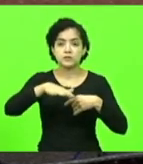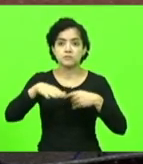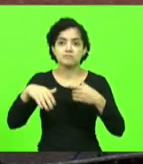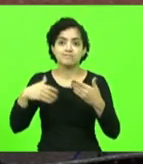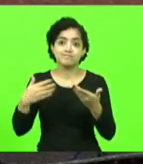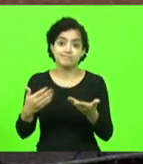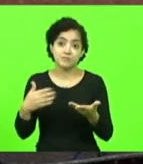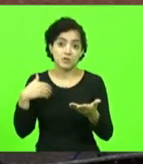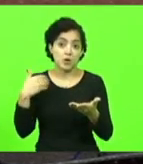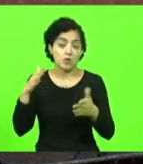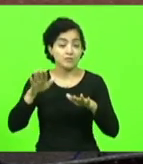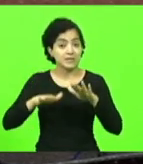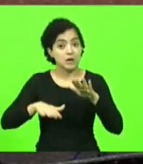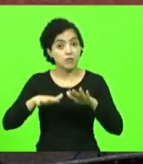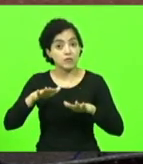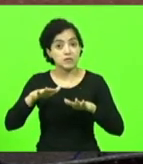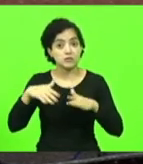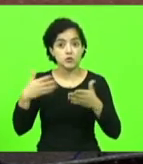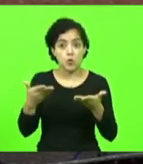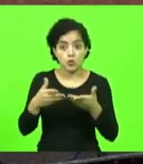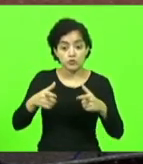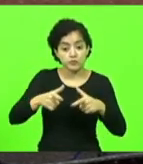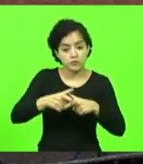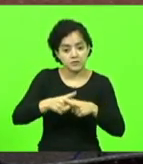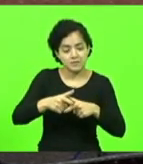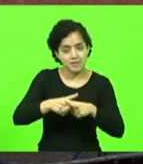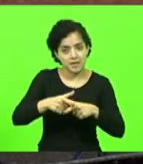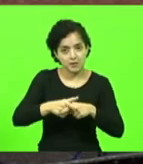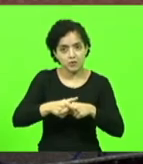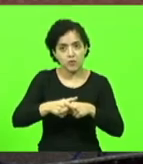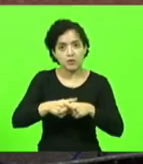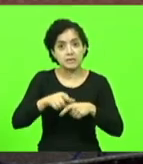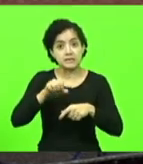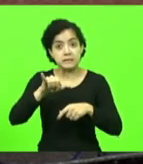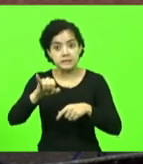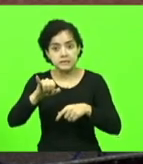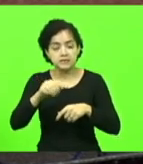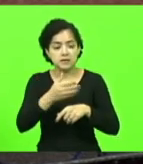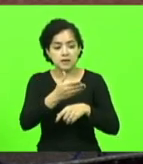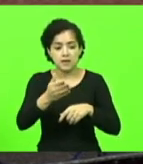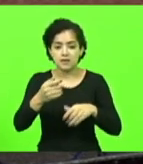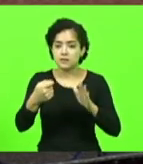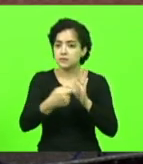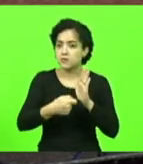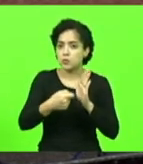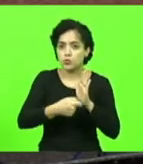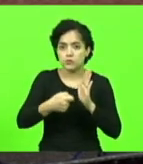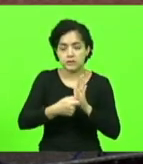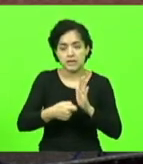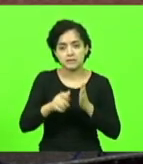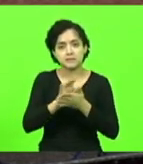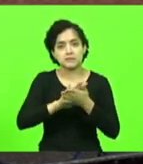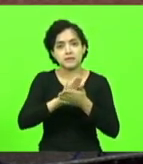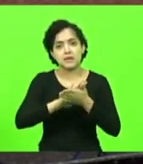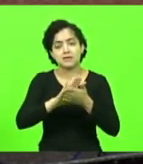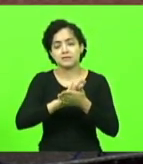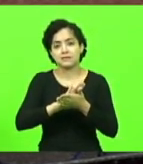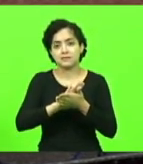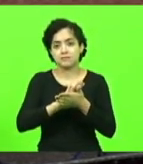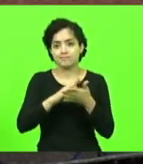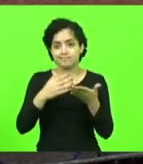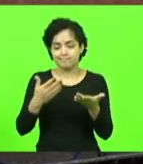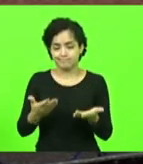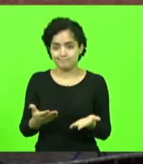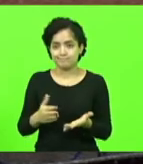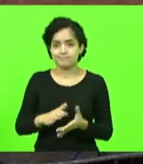hoje, Santa Catarina fosse menor, se não fossem esses bravos guerreiros catarinenses aí do Planalto